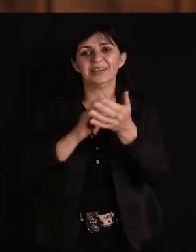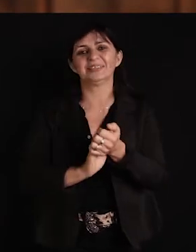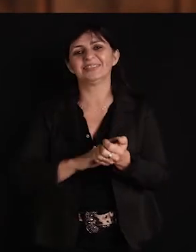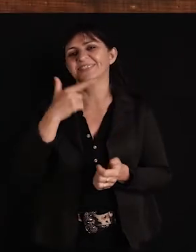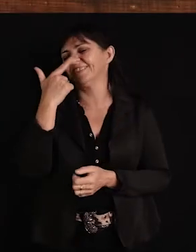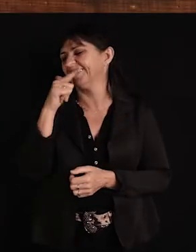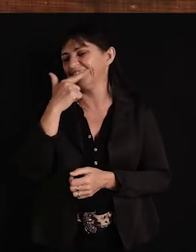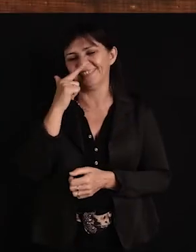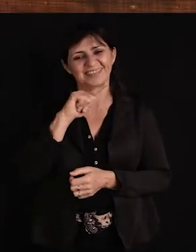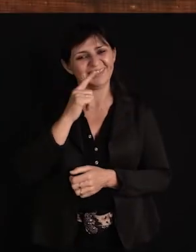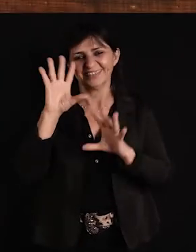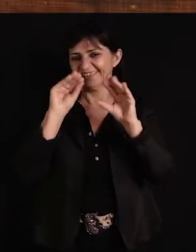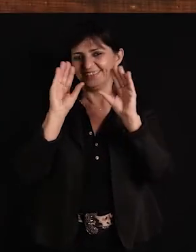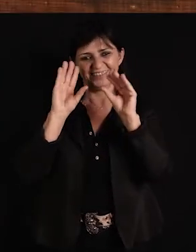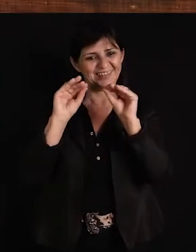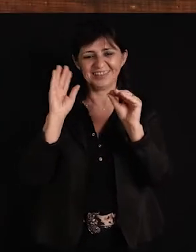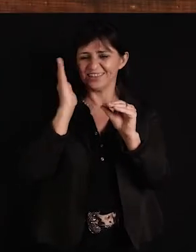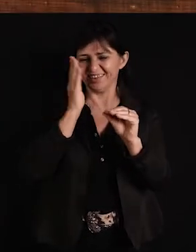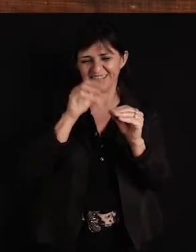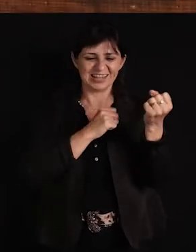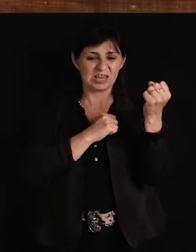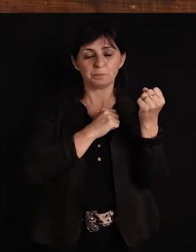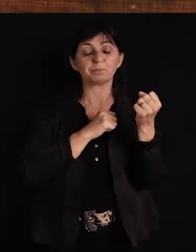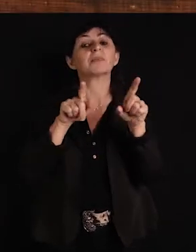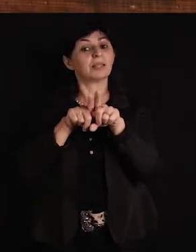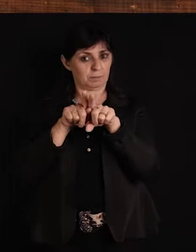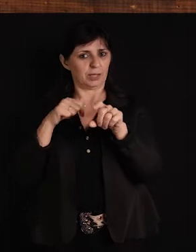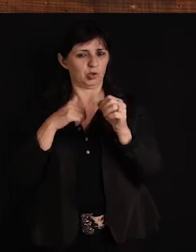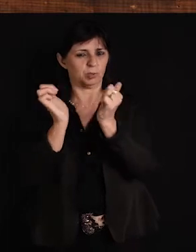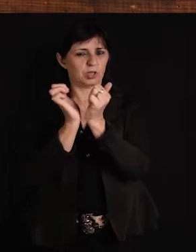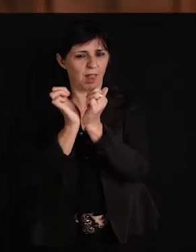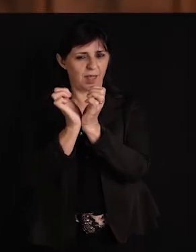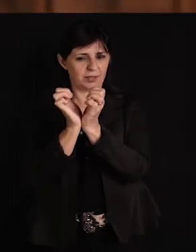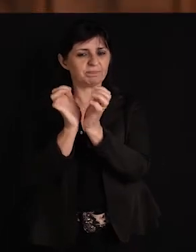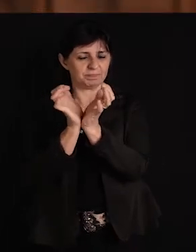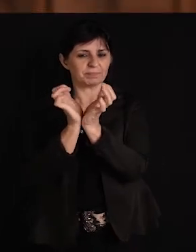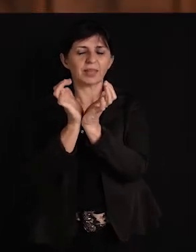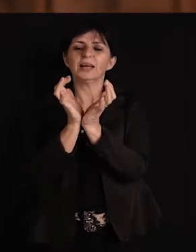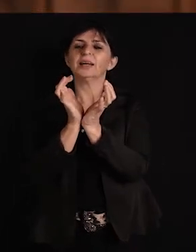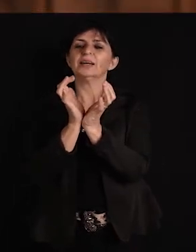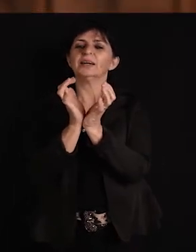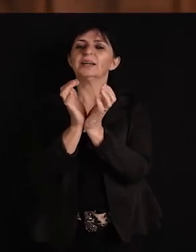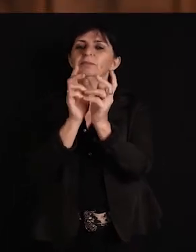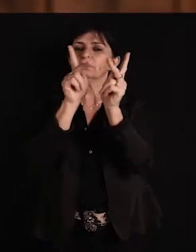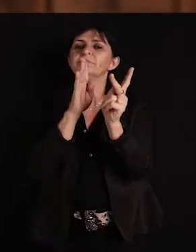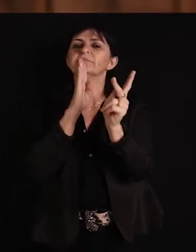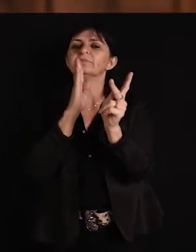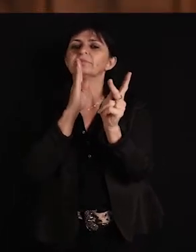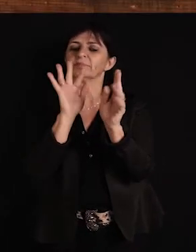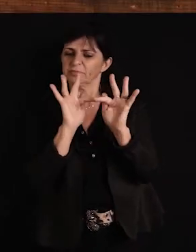risada daquilo. Outra coisa que eu faço muito pros meus colegas, geralmente quando os caras entram na banda, o cara não conhece o nome dos